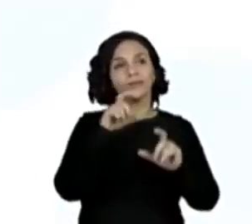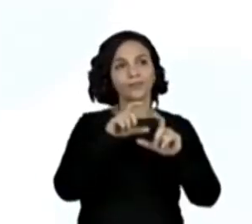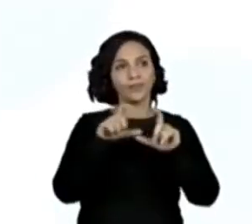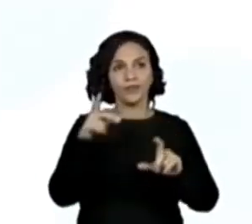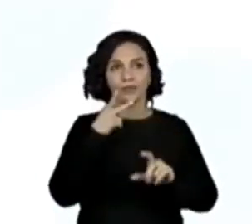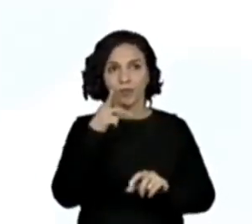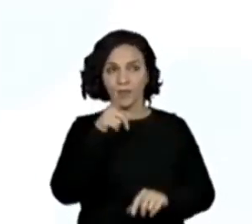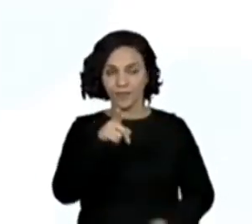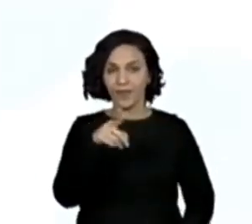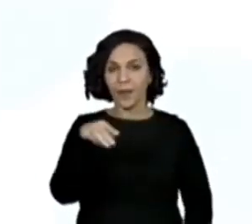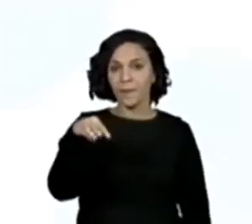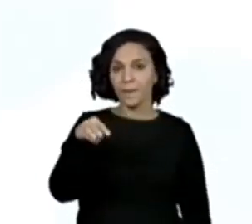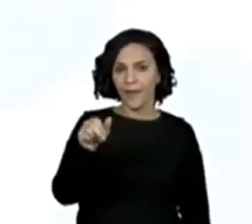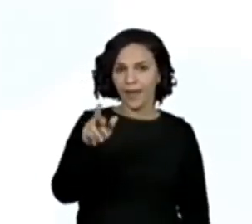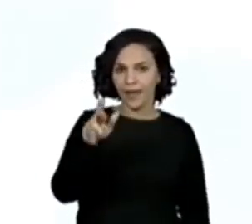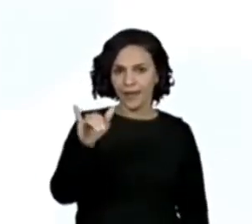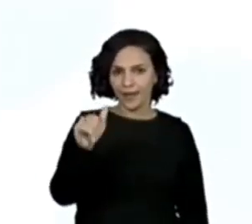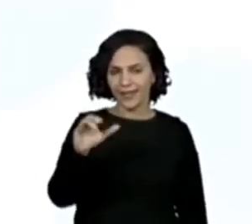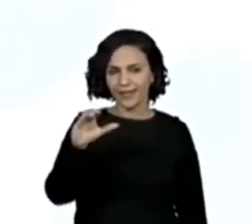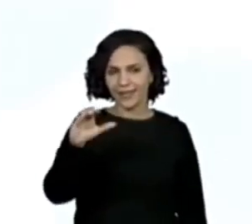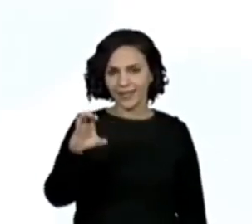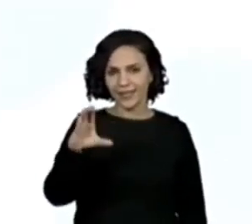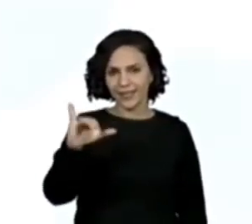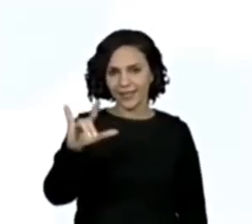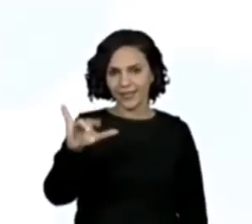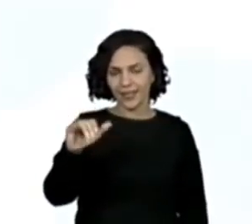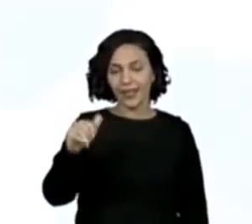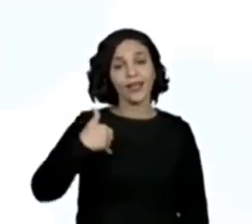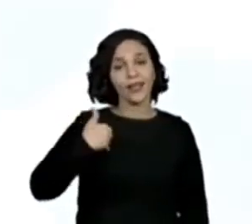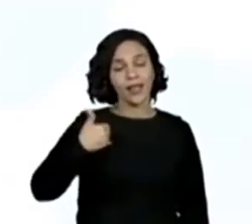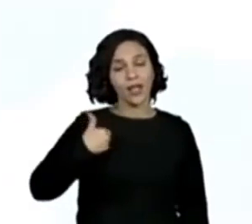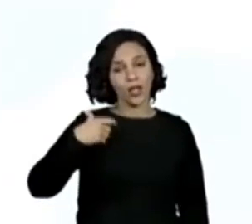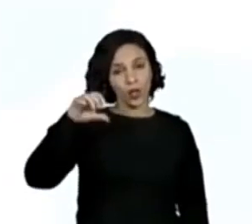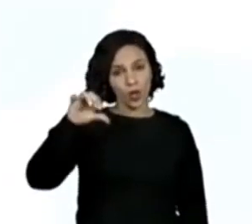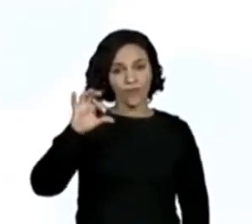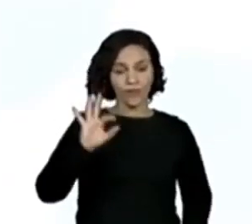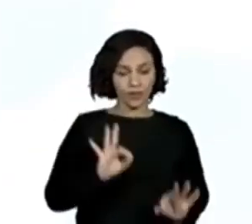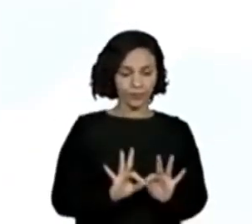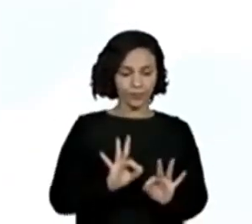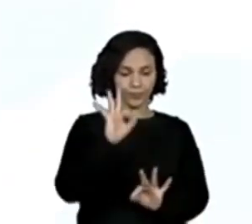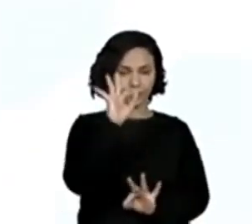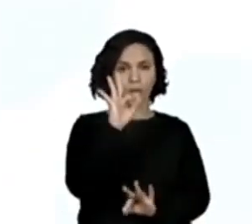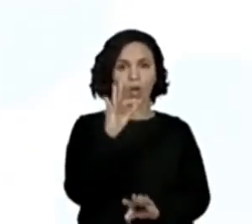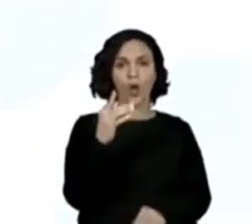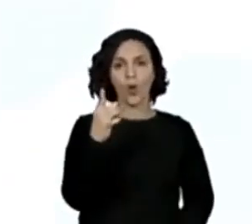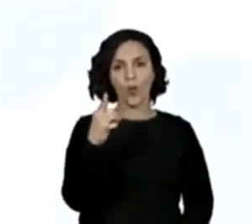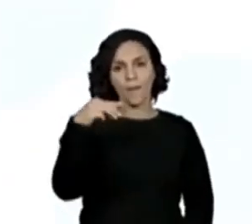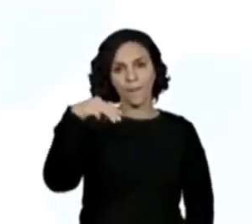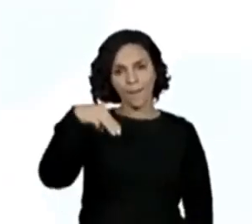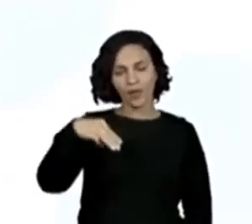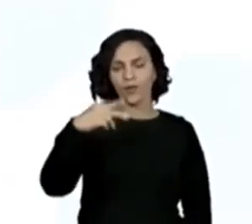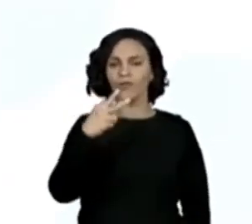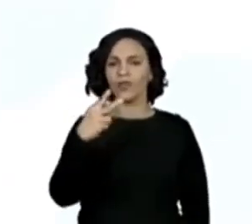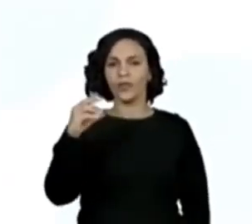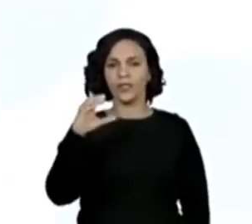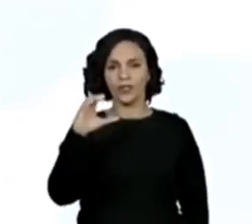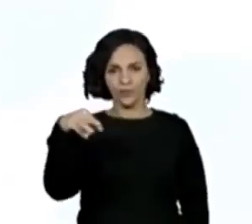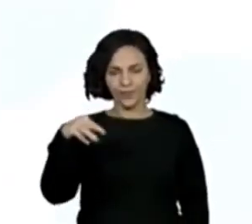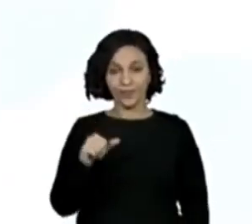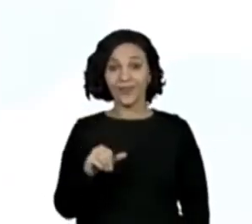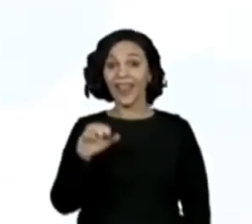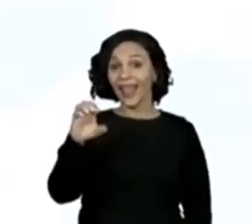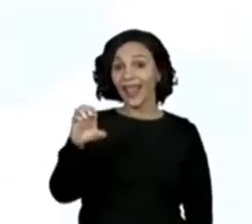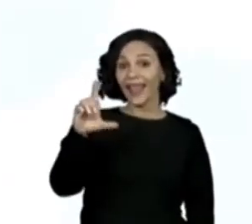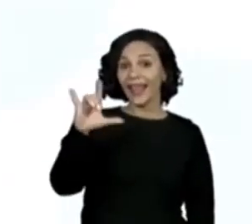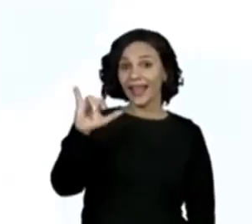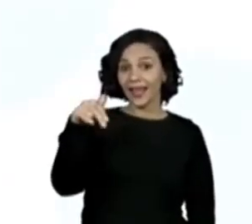Maria Cecília tem nove anos e mede um metro e vinte e dois centímetros. Eliane também tem nove anos e sua